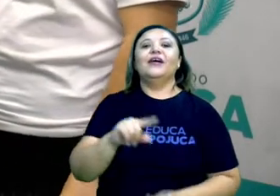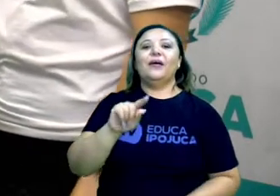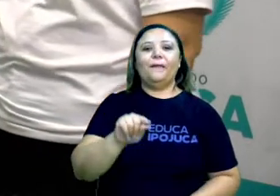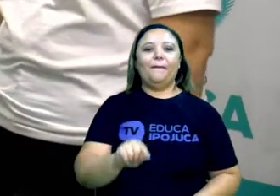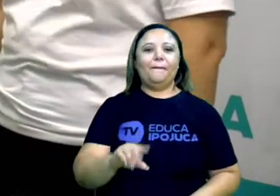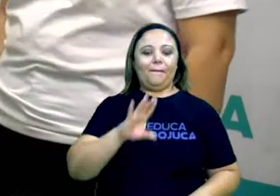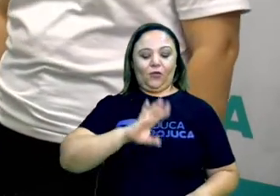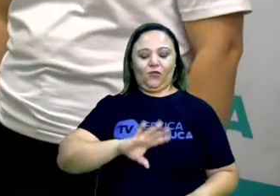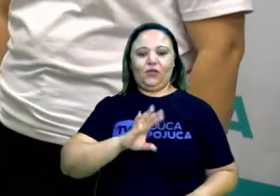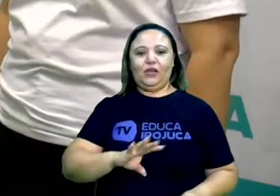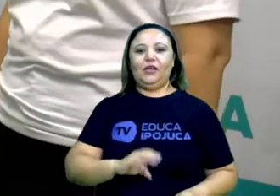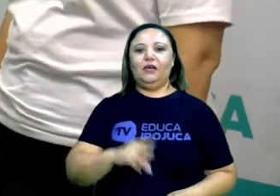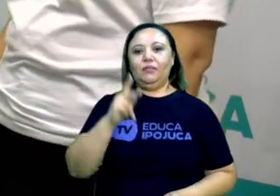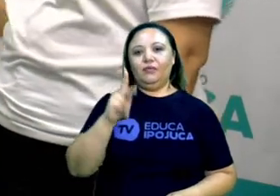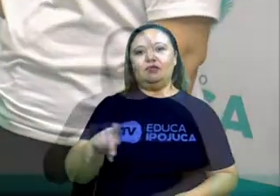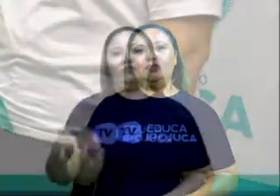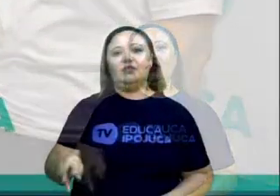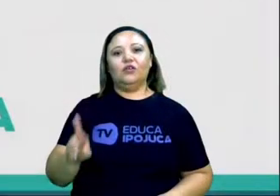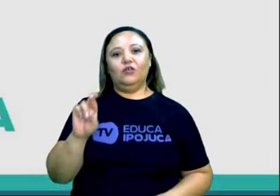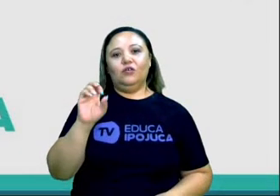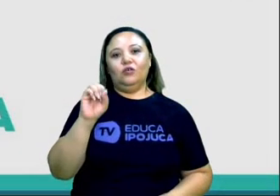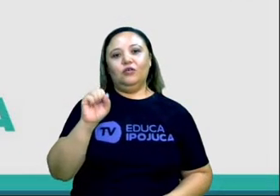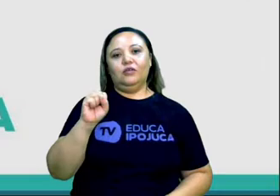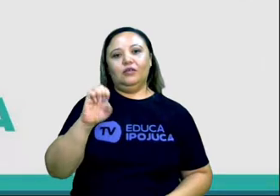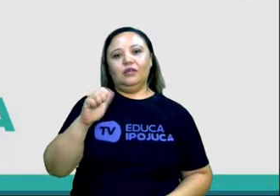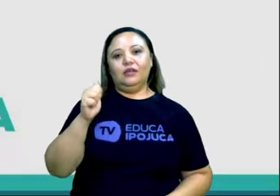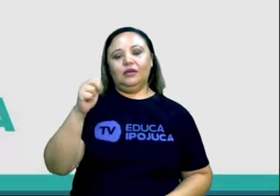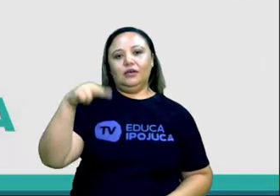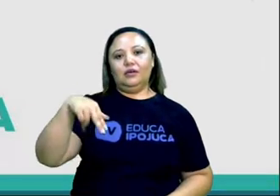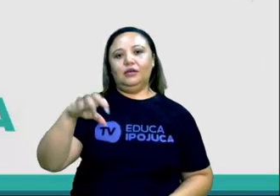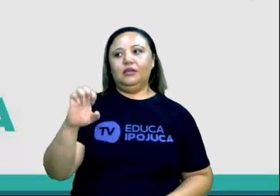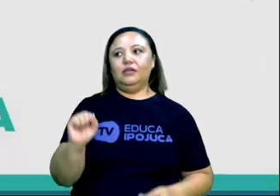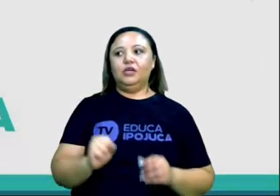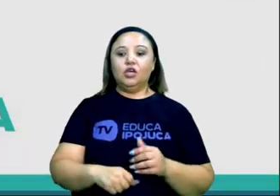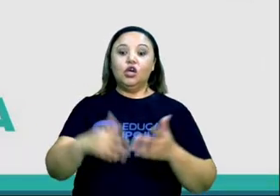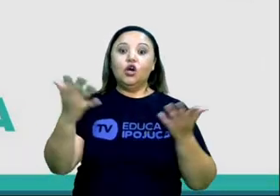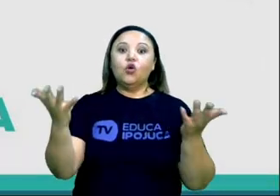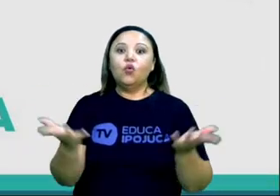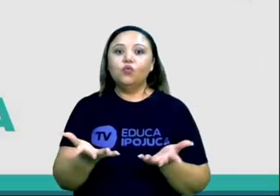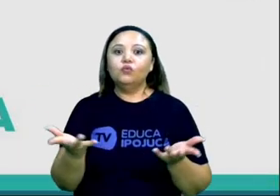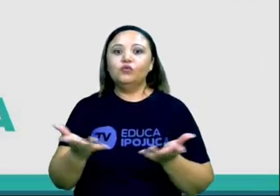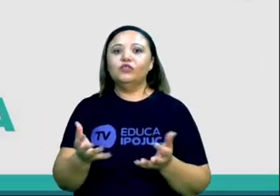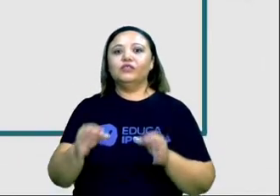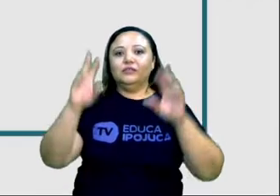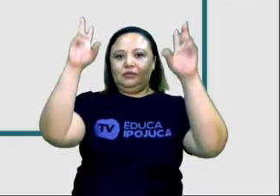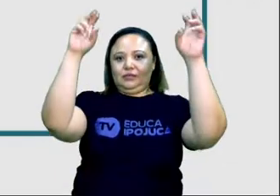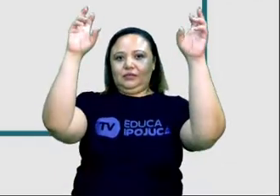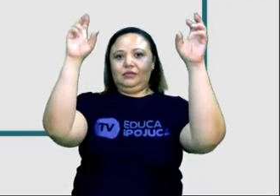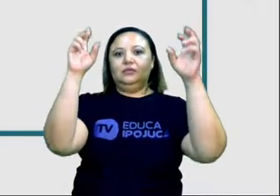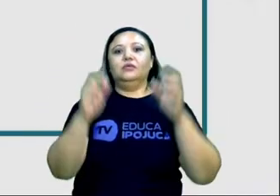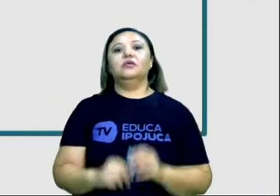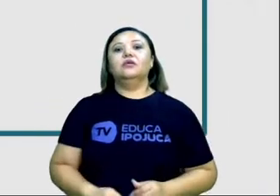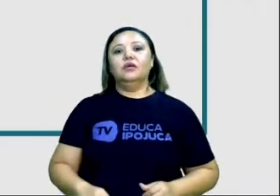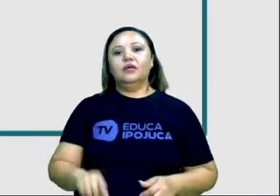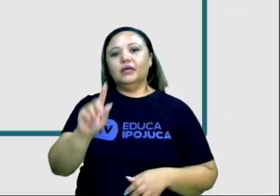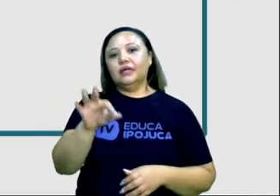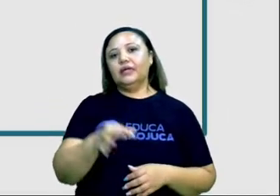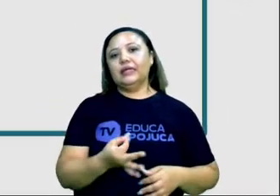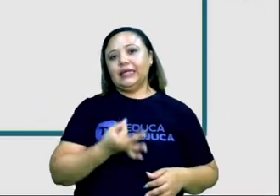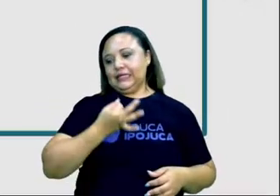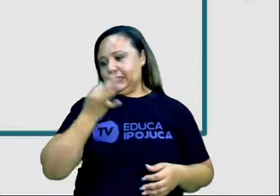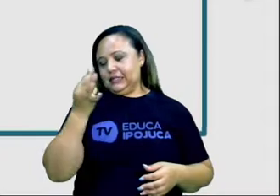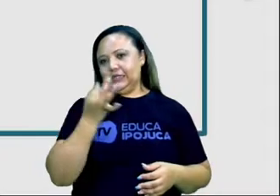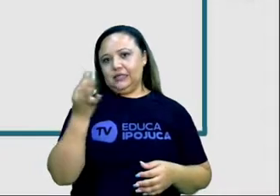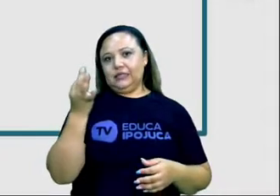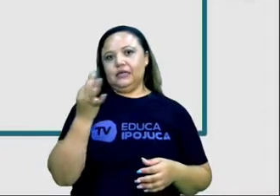A temática de hoje, posicionamento crítico diante do discurso de ódio. Mas antes vamos